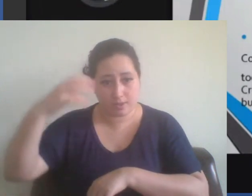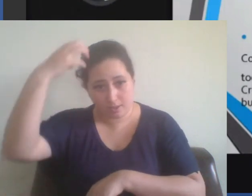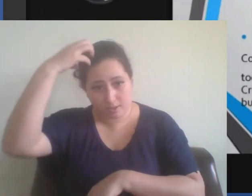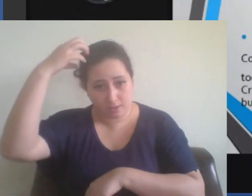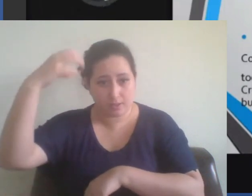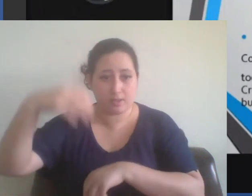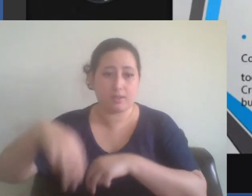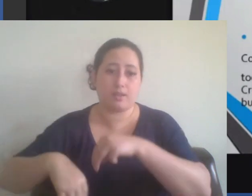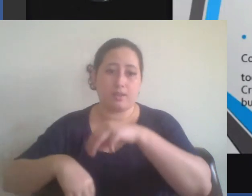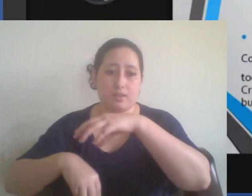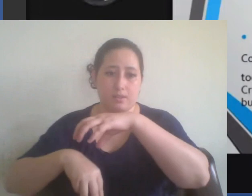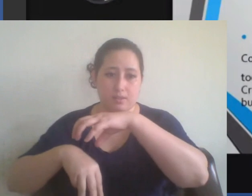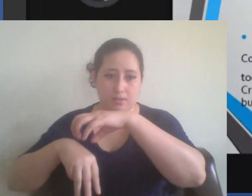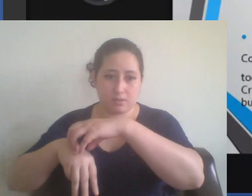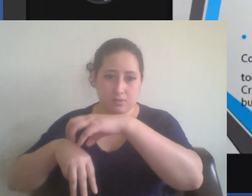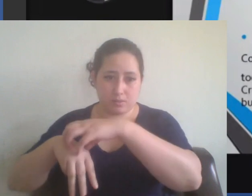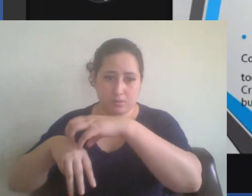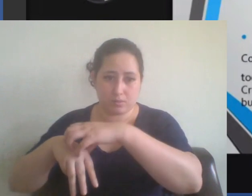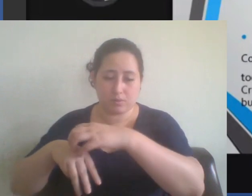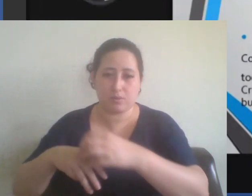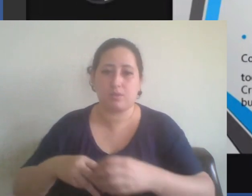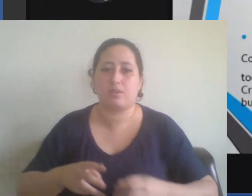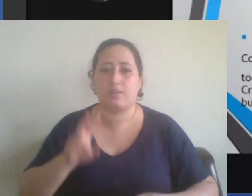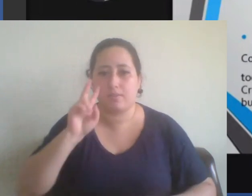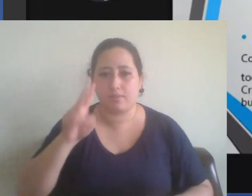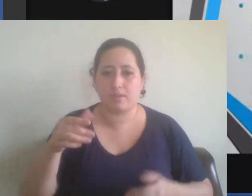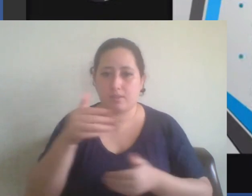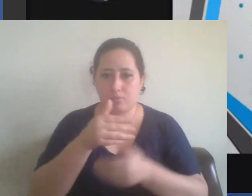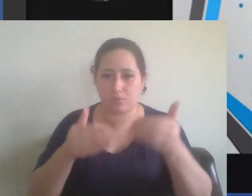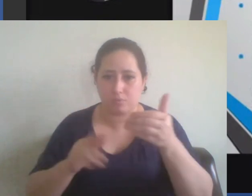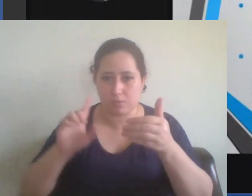como podemos ver no próximo slide.